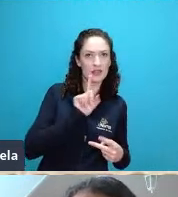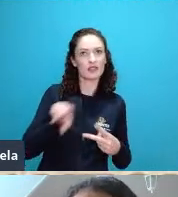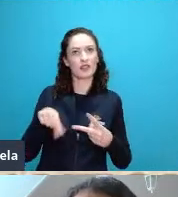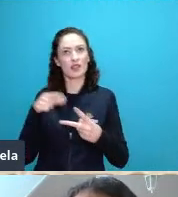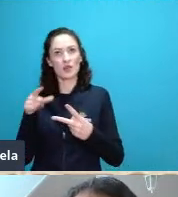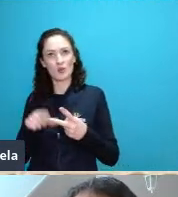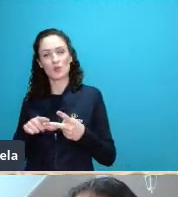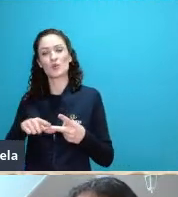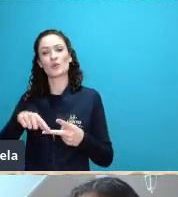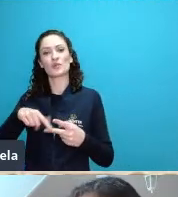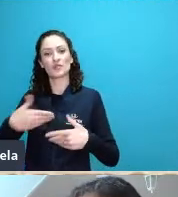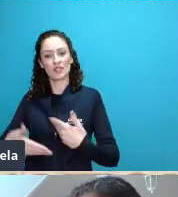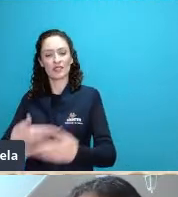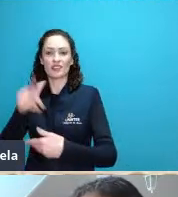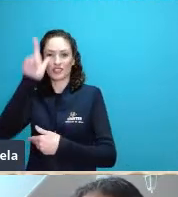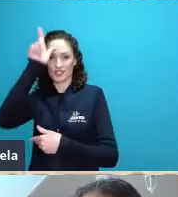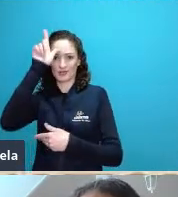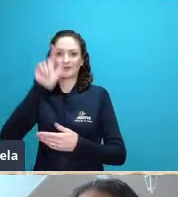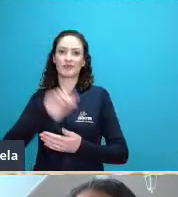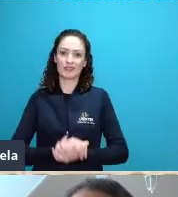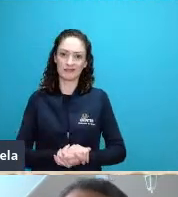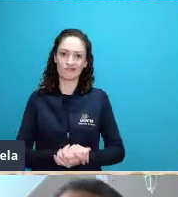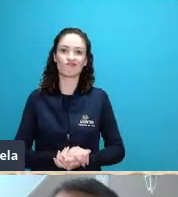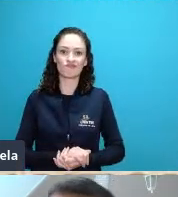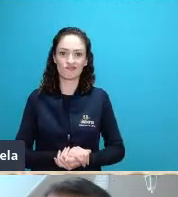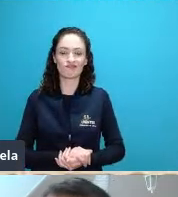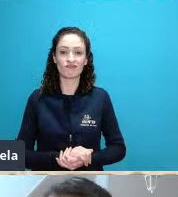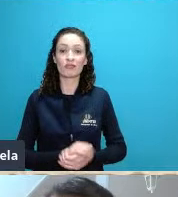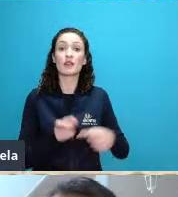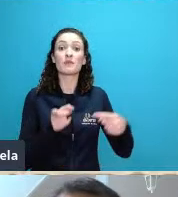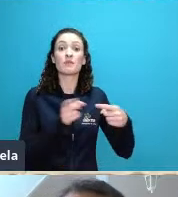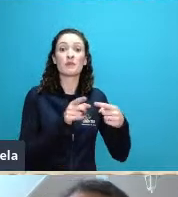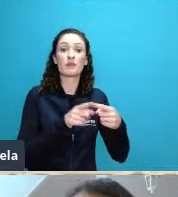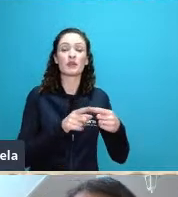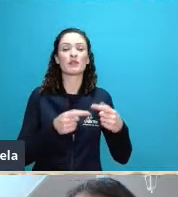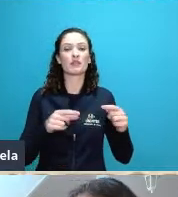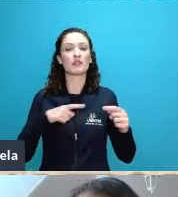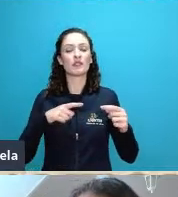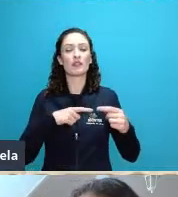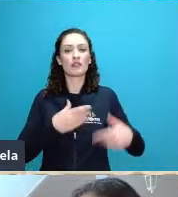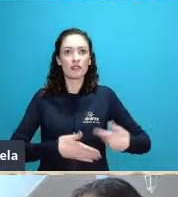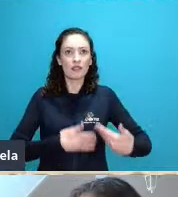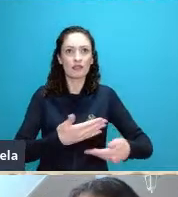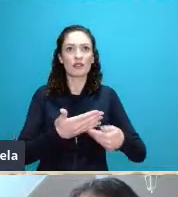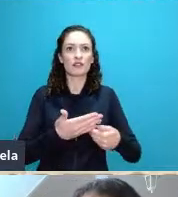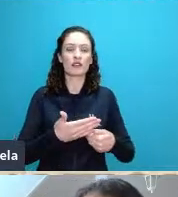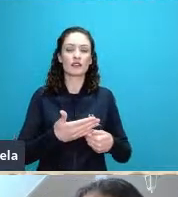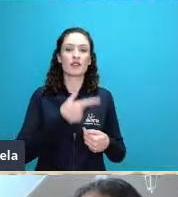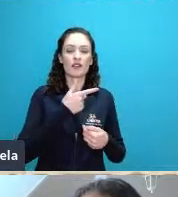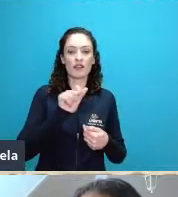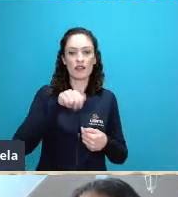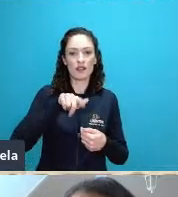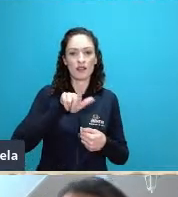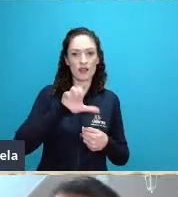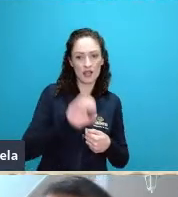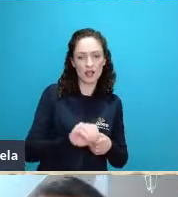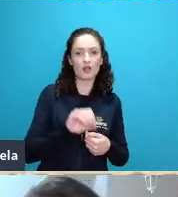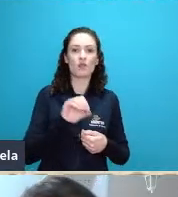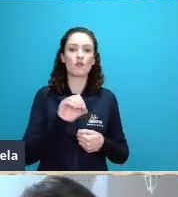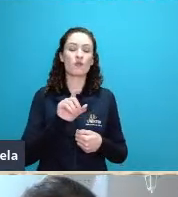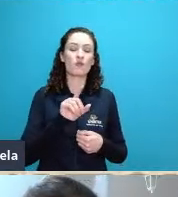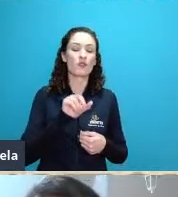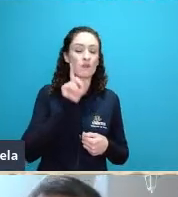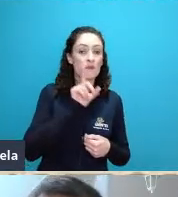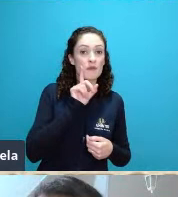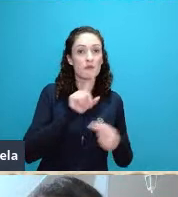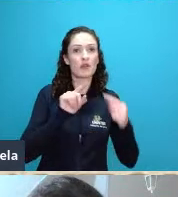nessa tendência anglo-americana ela tem uma ruptura epistemológica assim tratada como ruptura epistemológica que